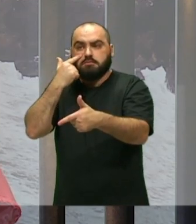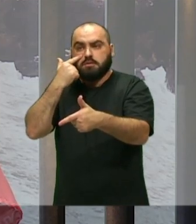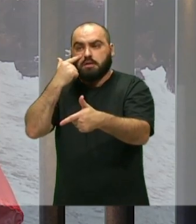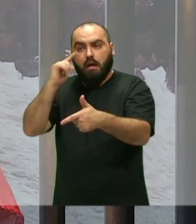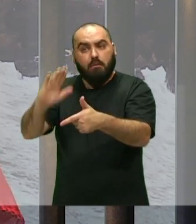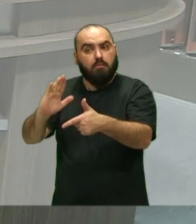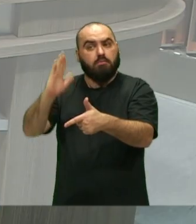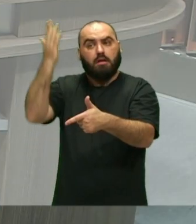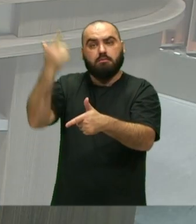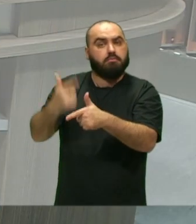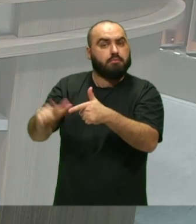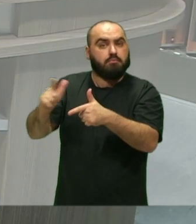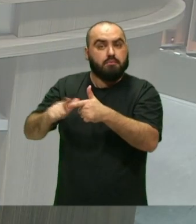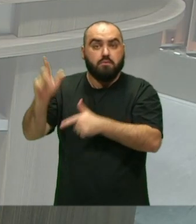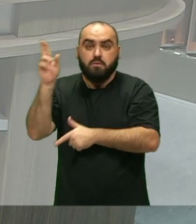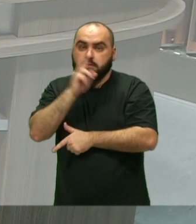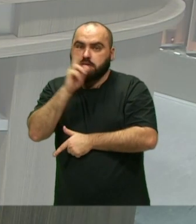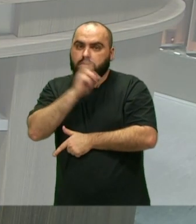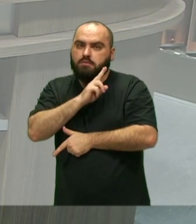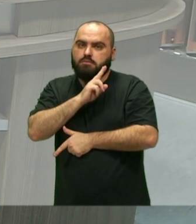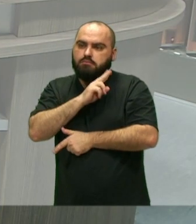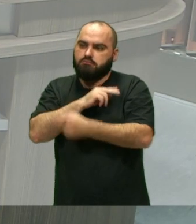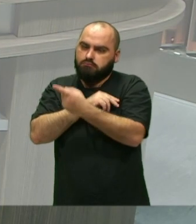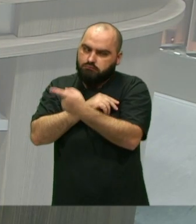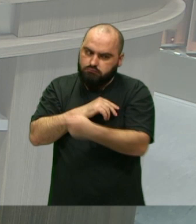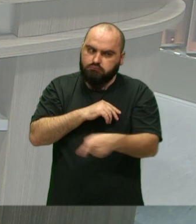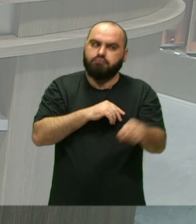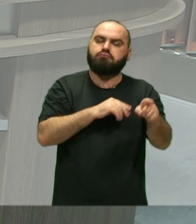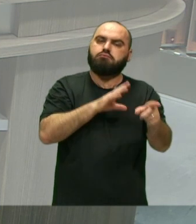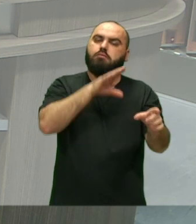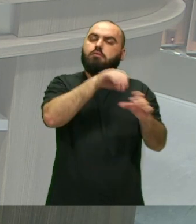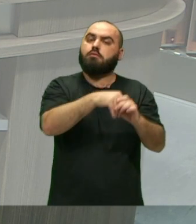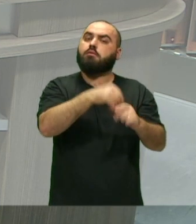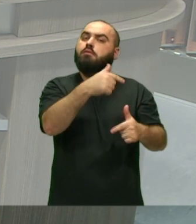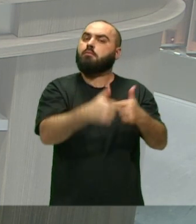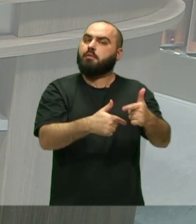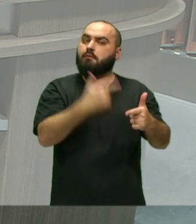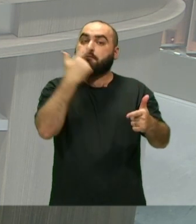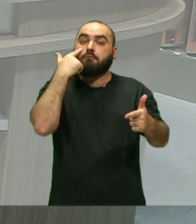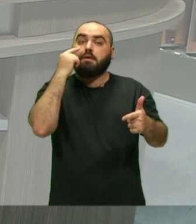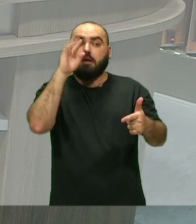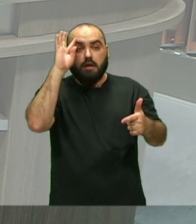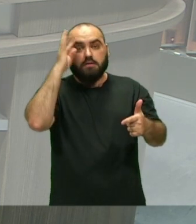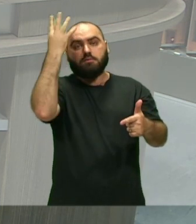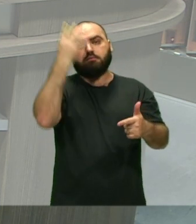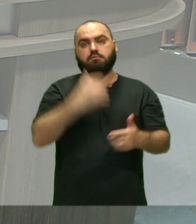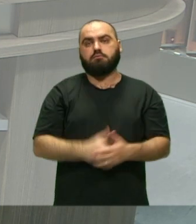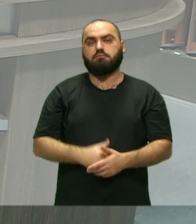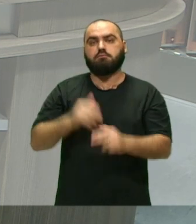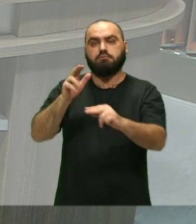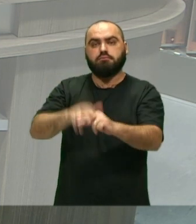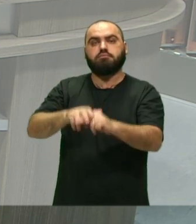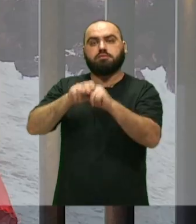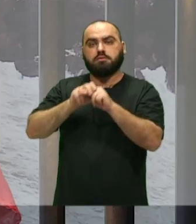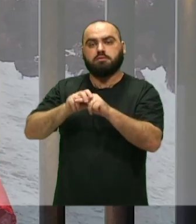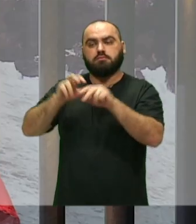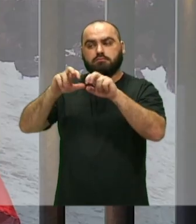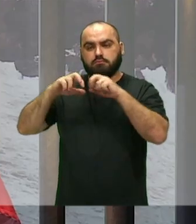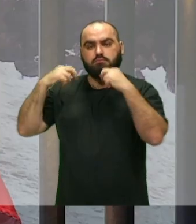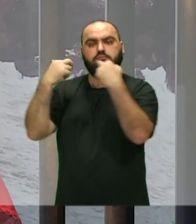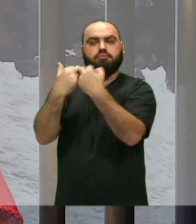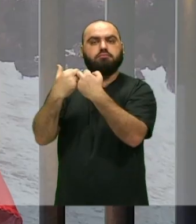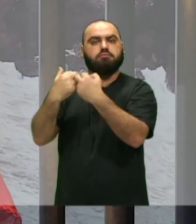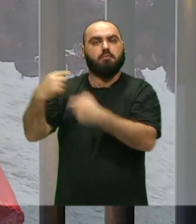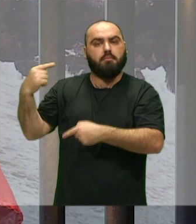urgência Geralmente Né? Então O ponto primordial Nosso São as escutas Rodas de conversa E o